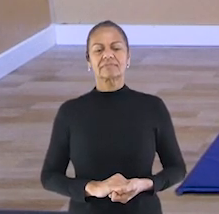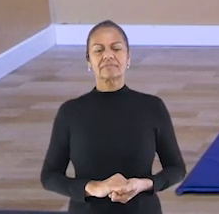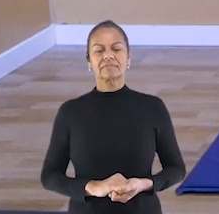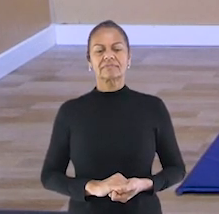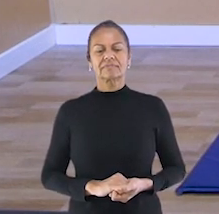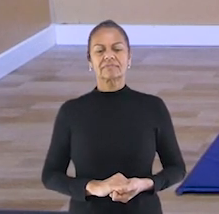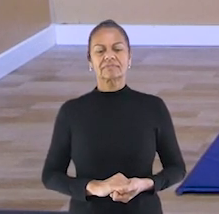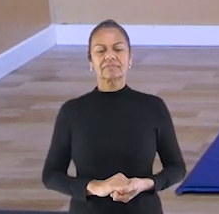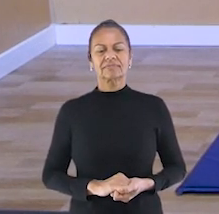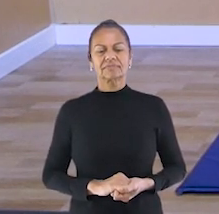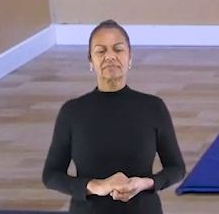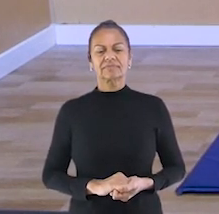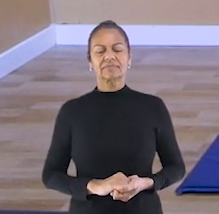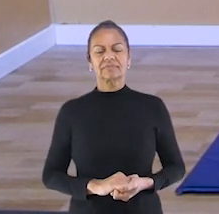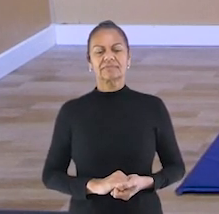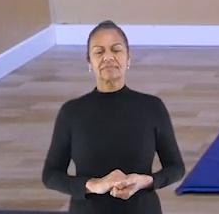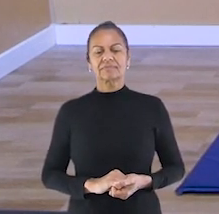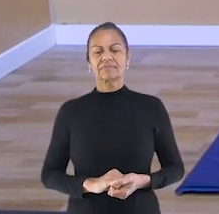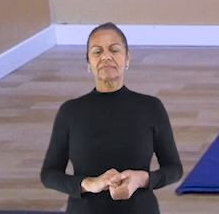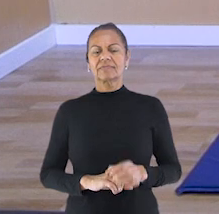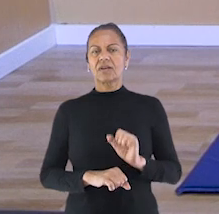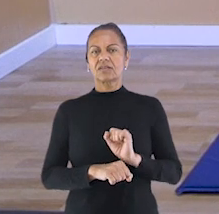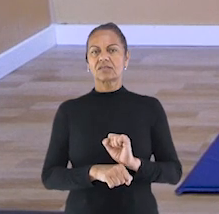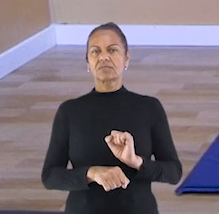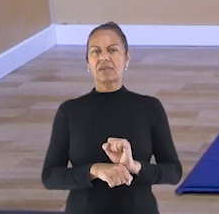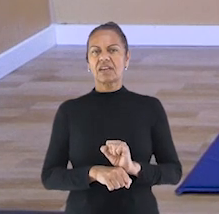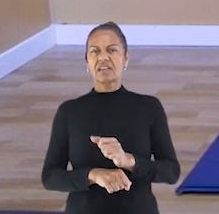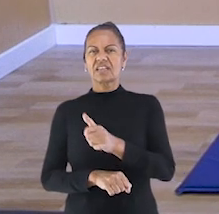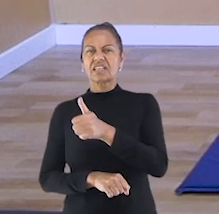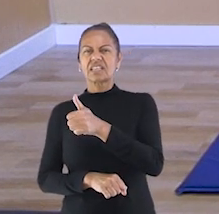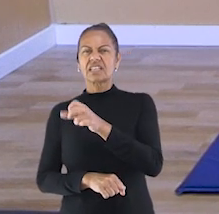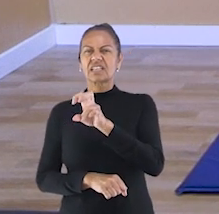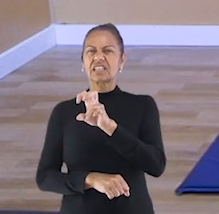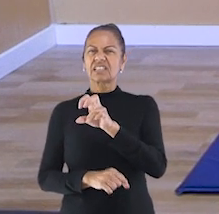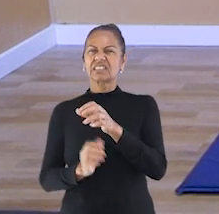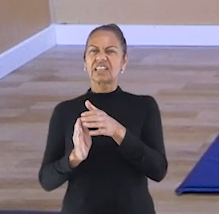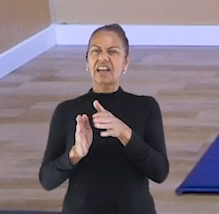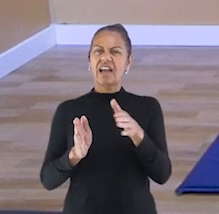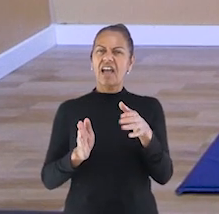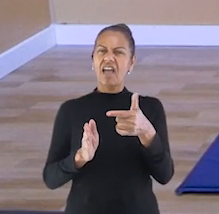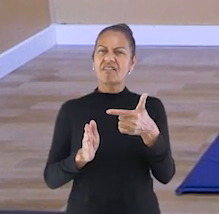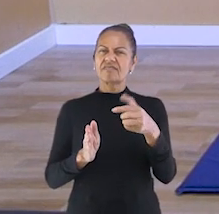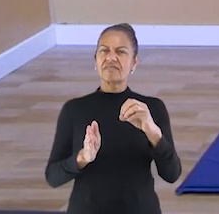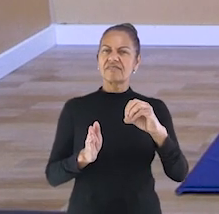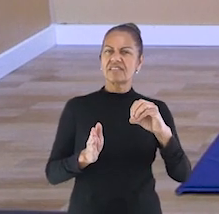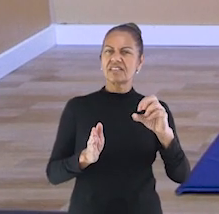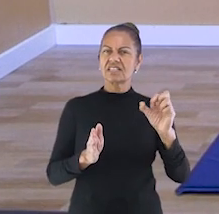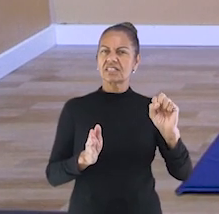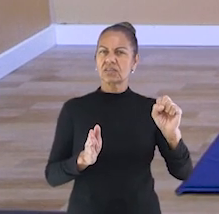Subiu. Segura. De quinze a vinte segundos.